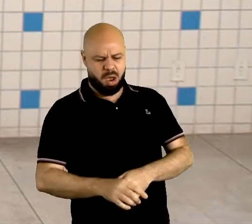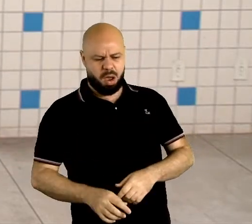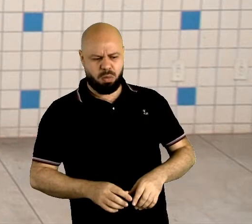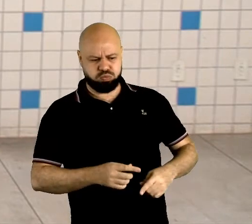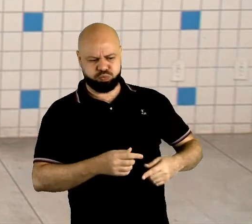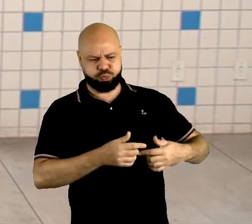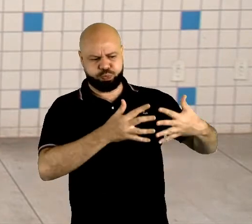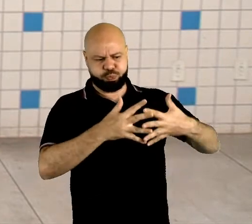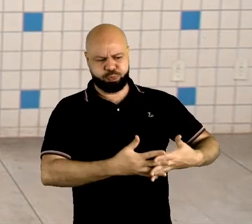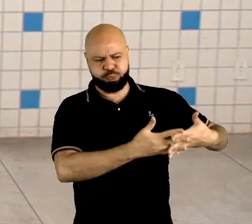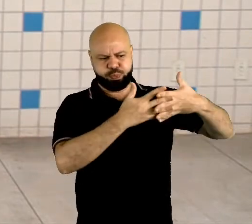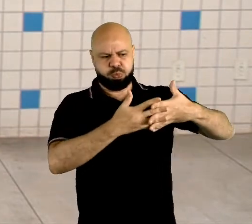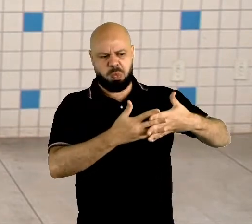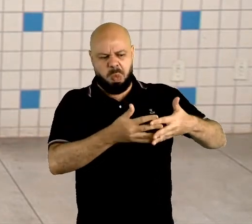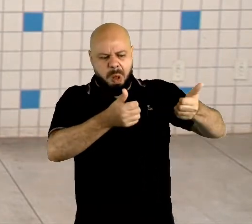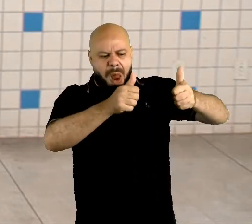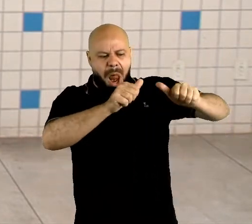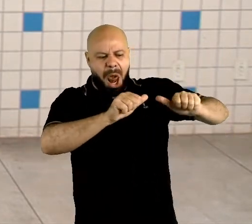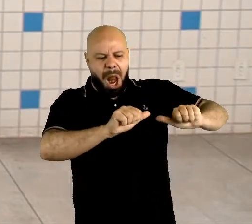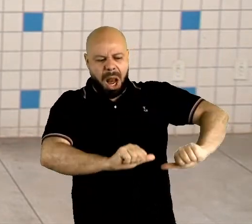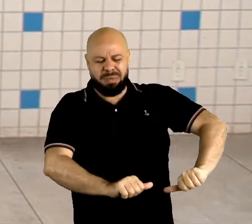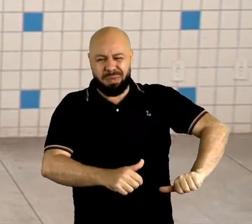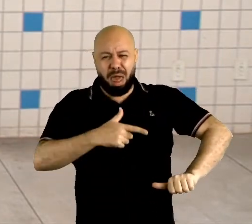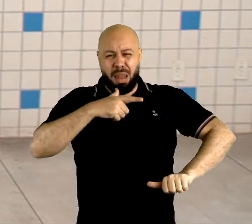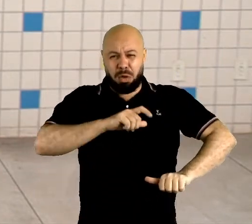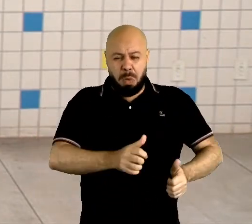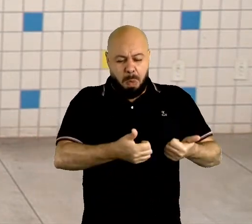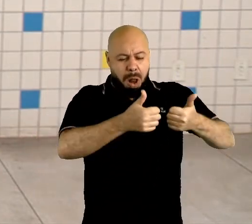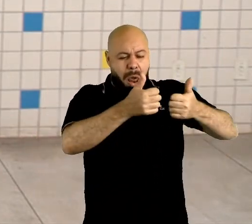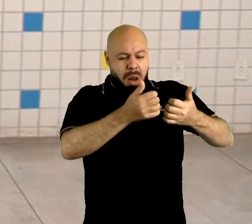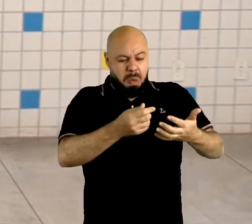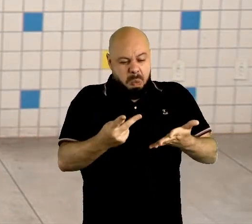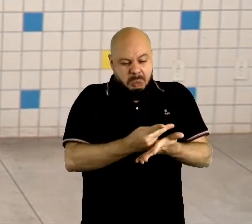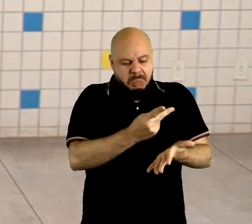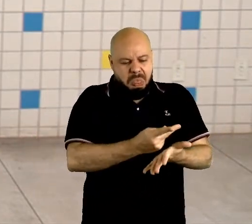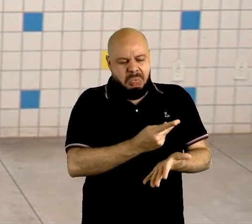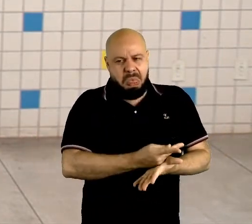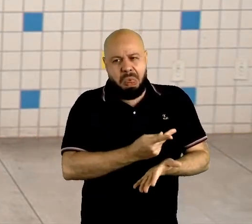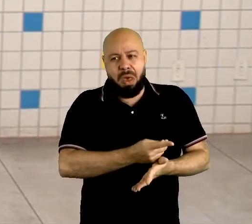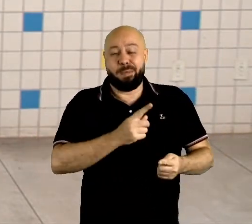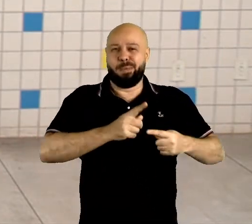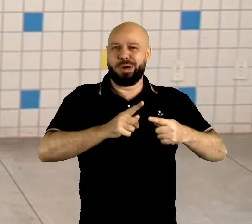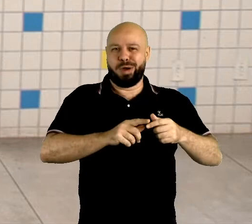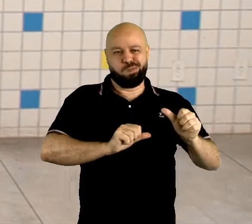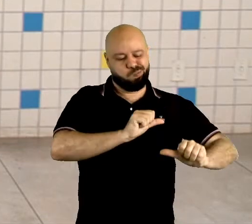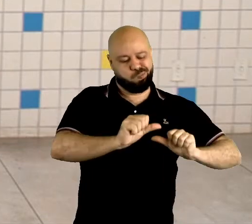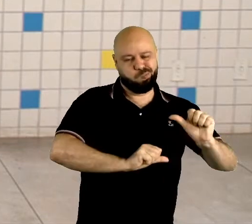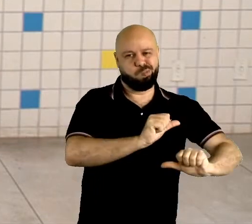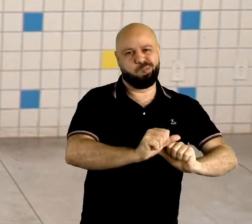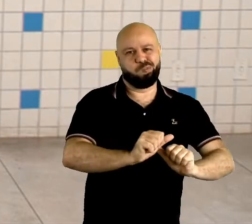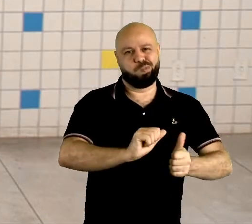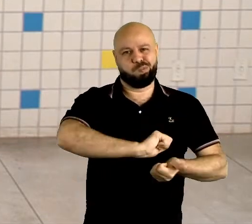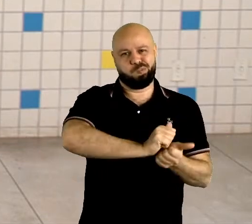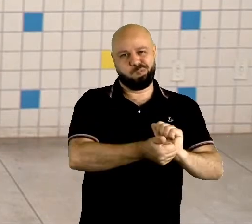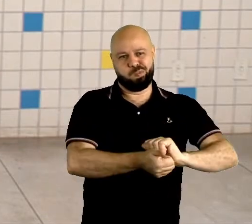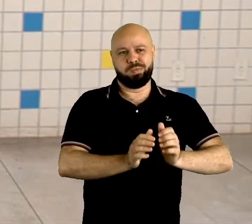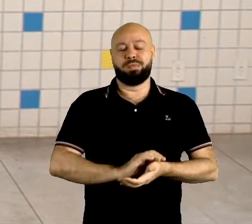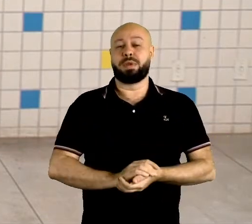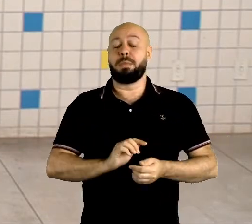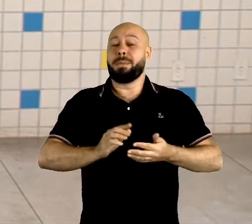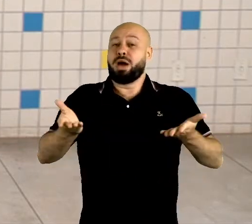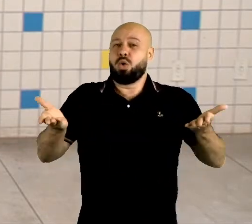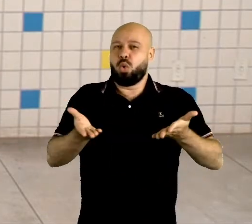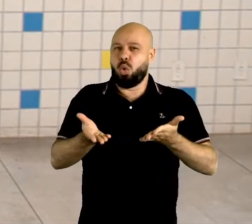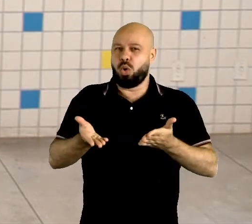estragando, maculando a língua inglesa, por causa dessas mudanças. Só que hoje o inglês moderno, na